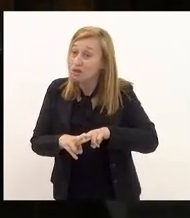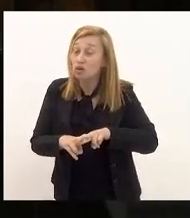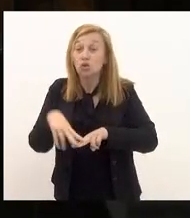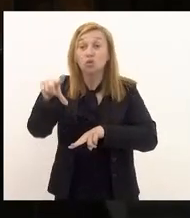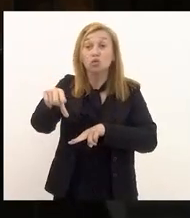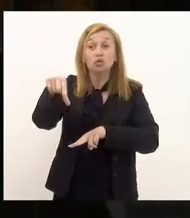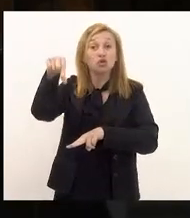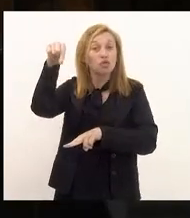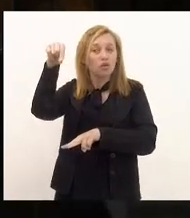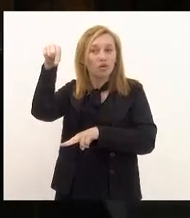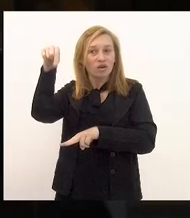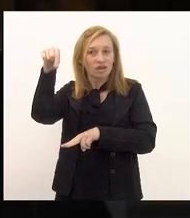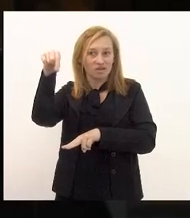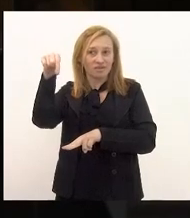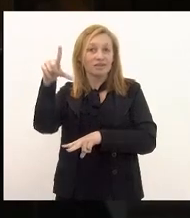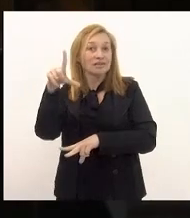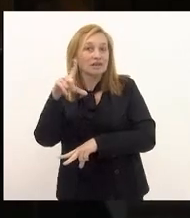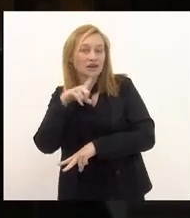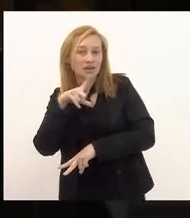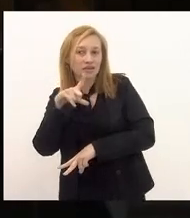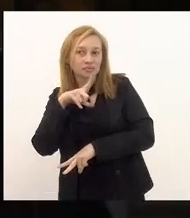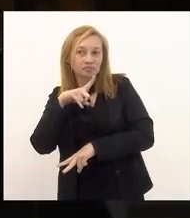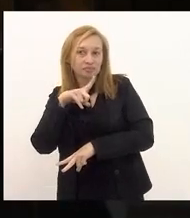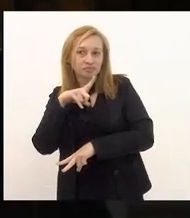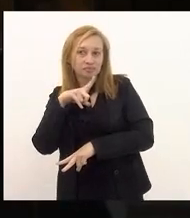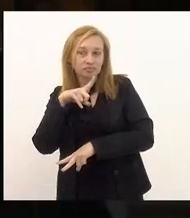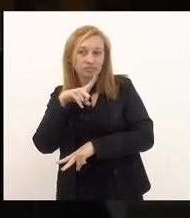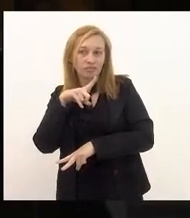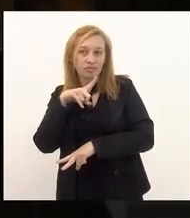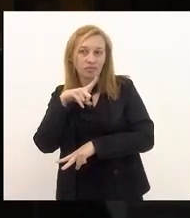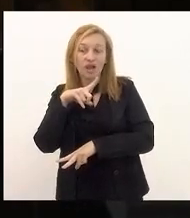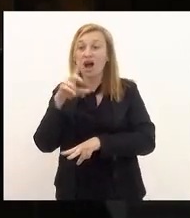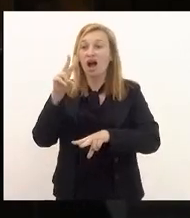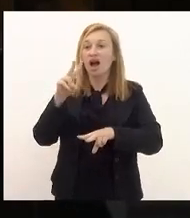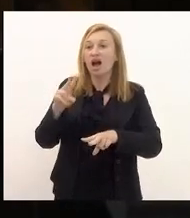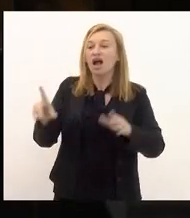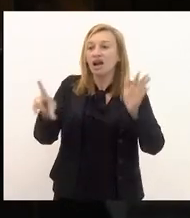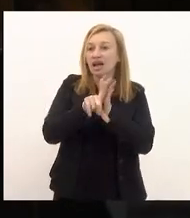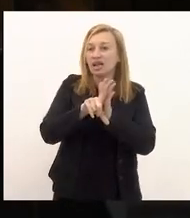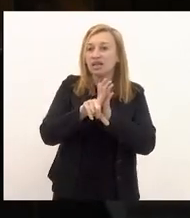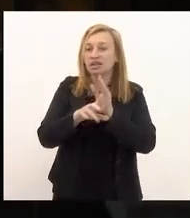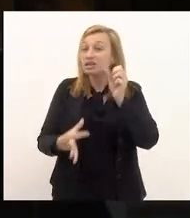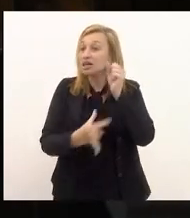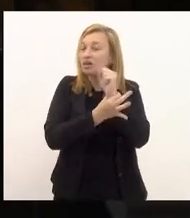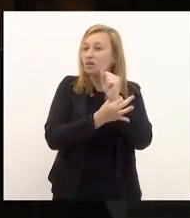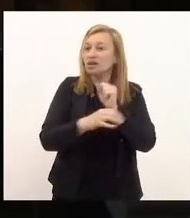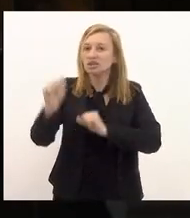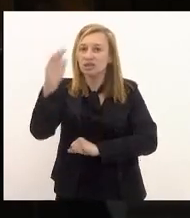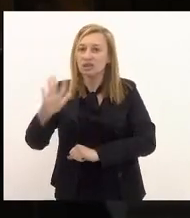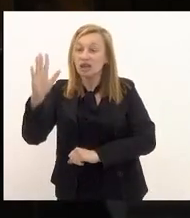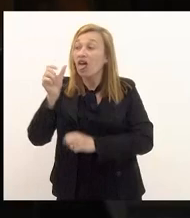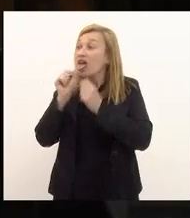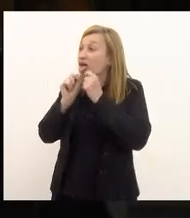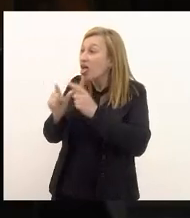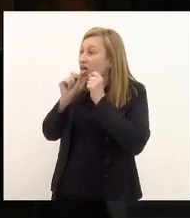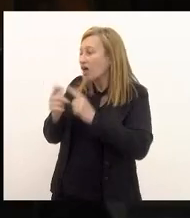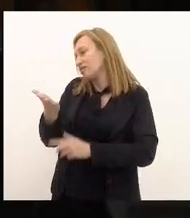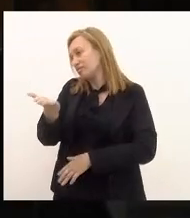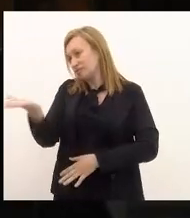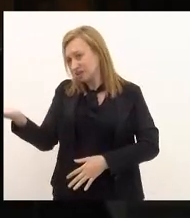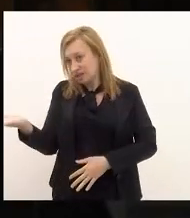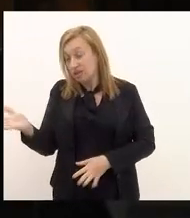decisão que tem como escopo a lei de segurança nacional tão criticada por vossas excelências